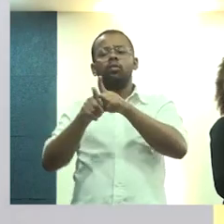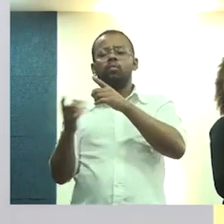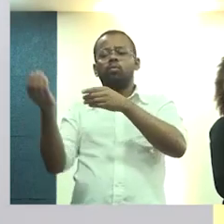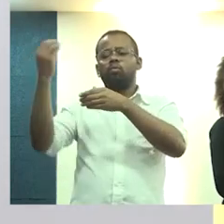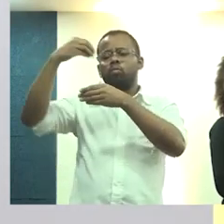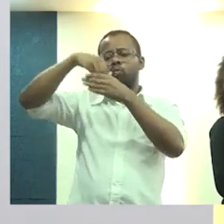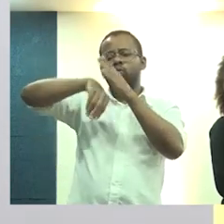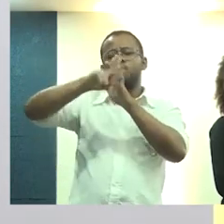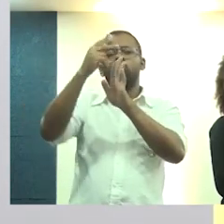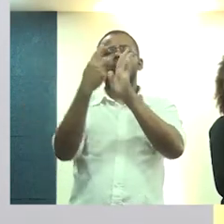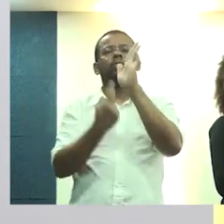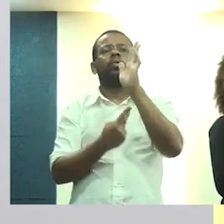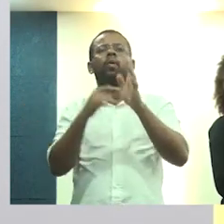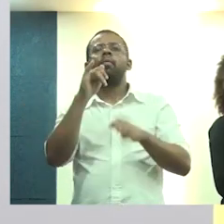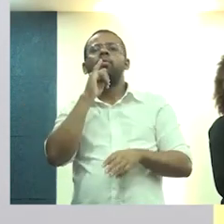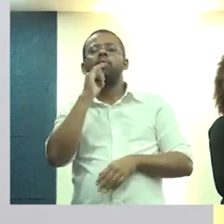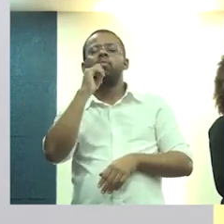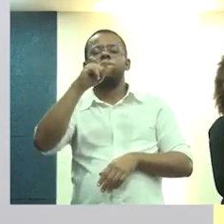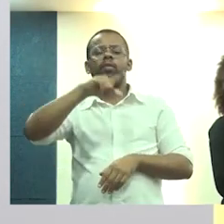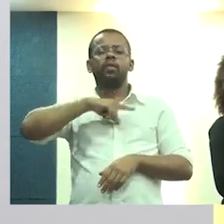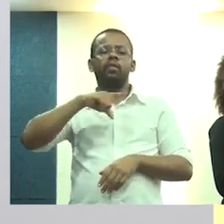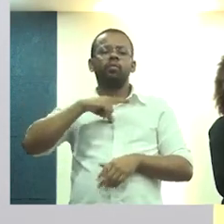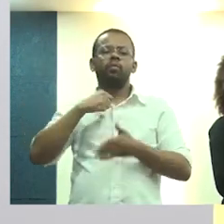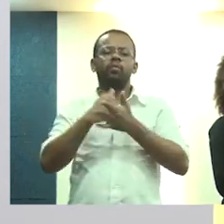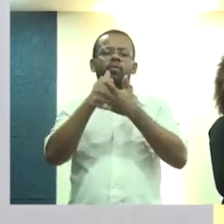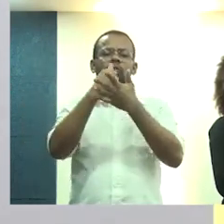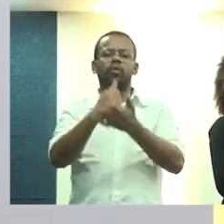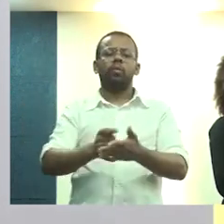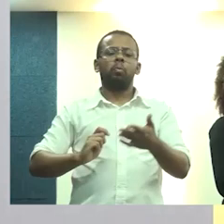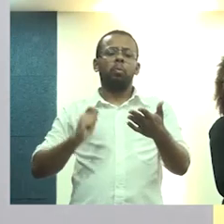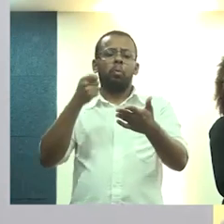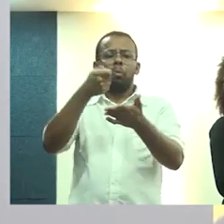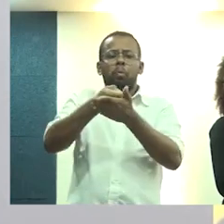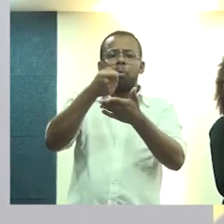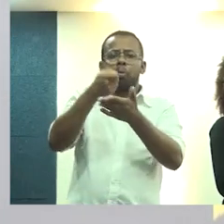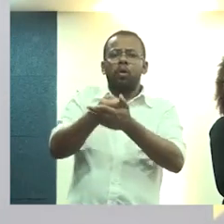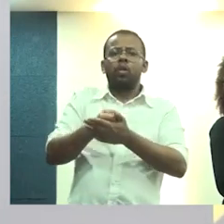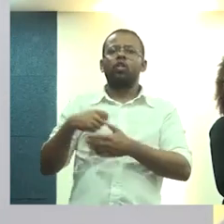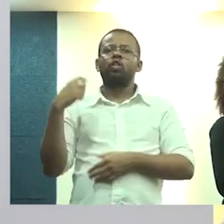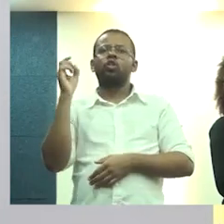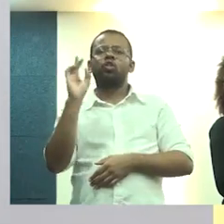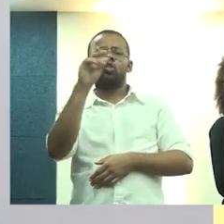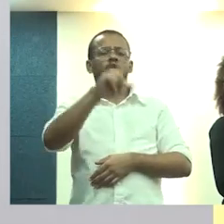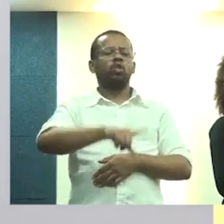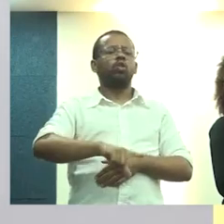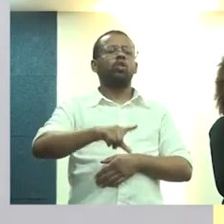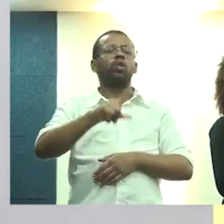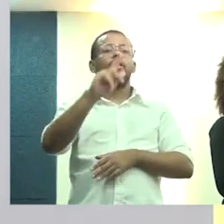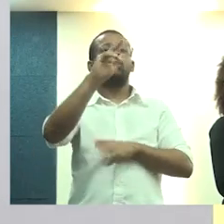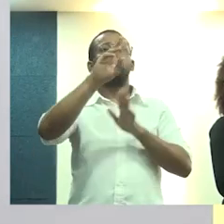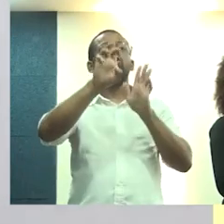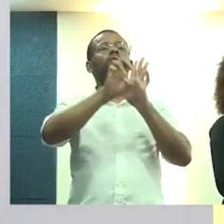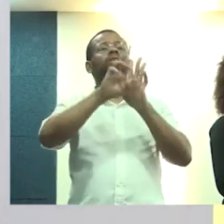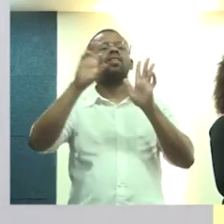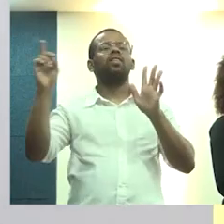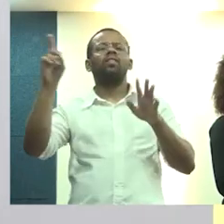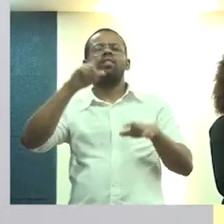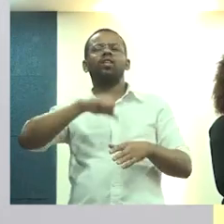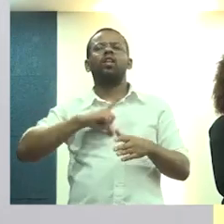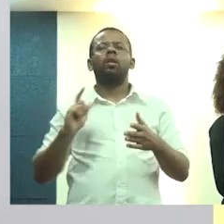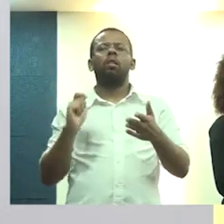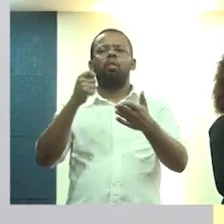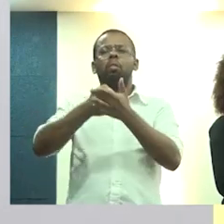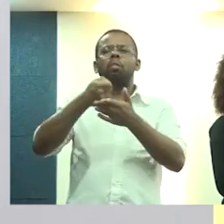dentro desses programas, por exemplo, a gente tem assistência técnica obrigatória, e só na seleção desse ano, essa assistência